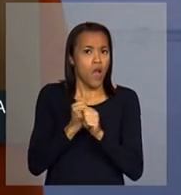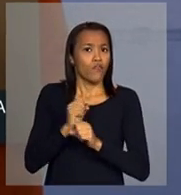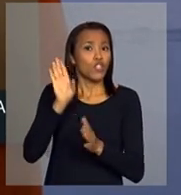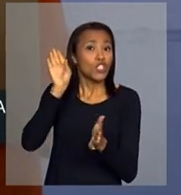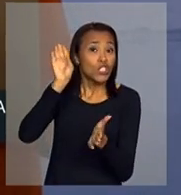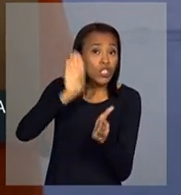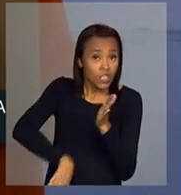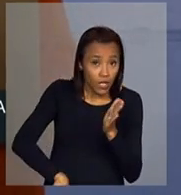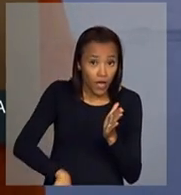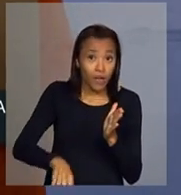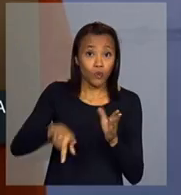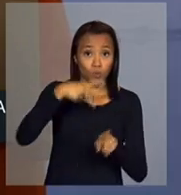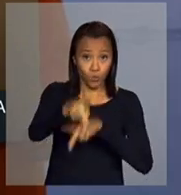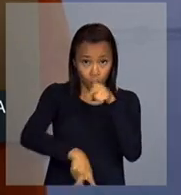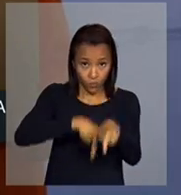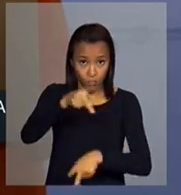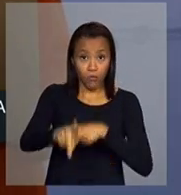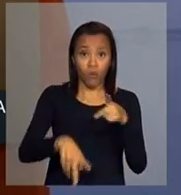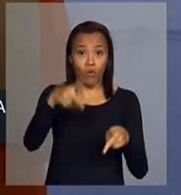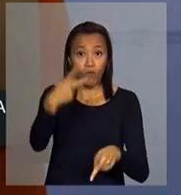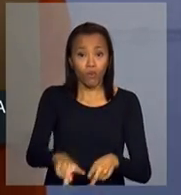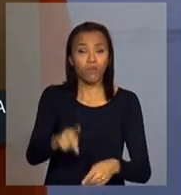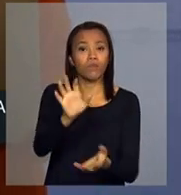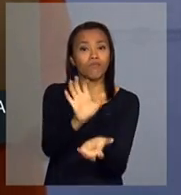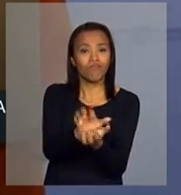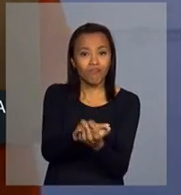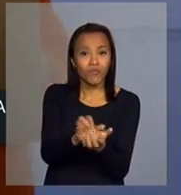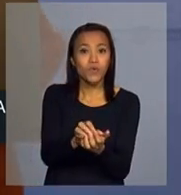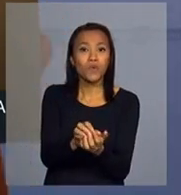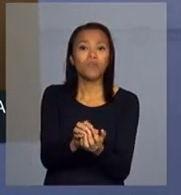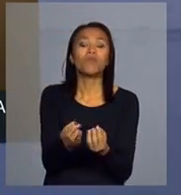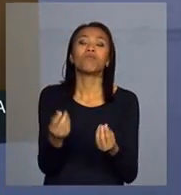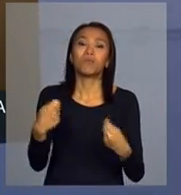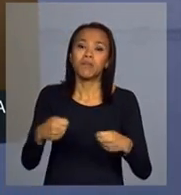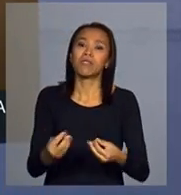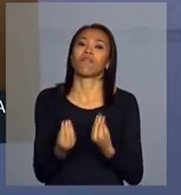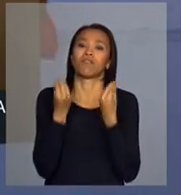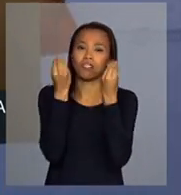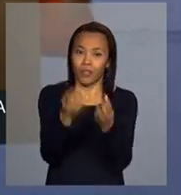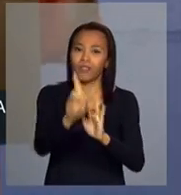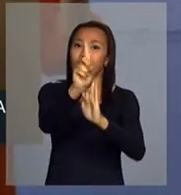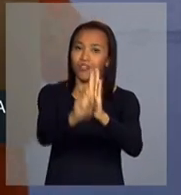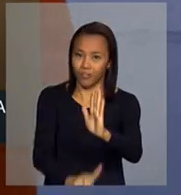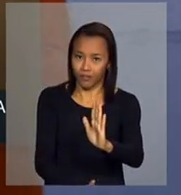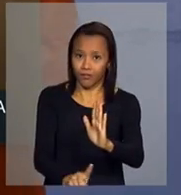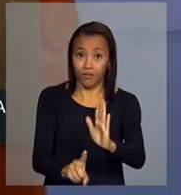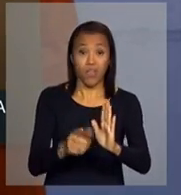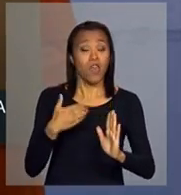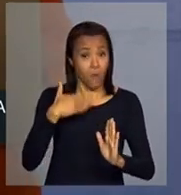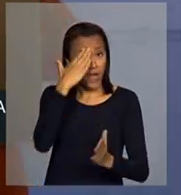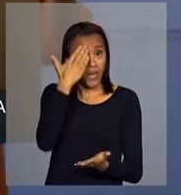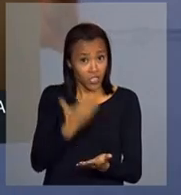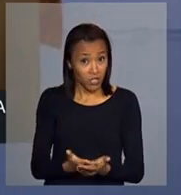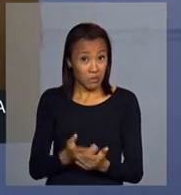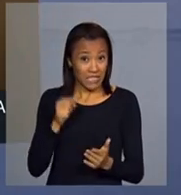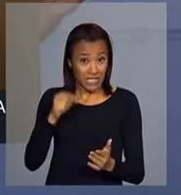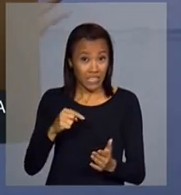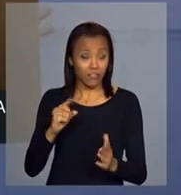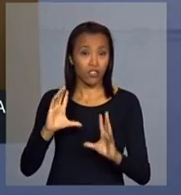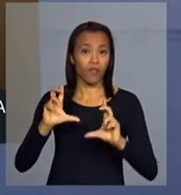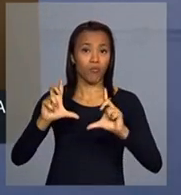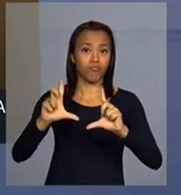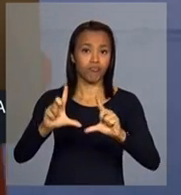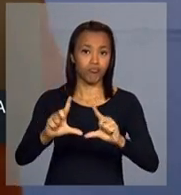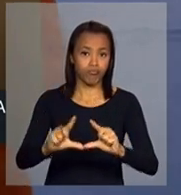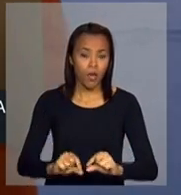povo pernambucano o que ele merecia. Eu acredito que isso veio acabando. Acho que várias